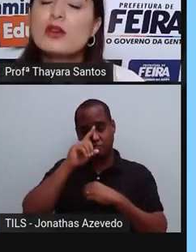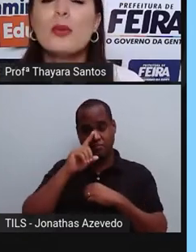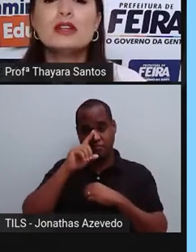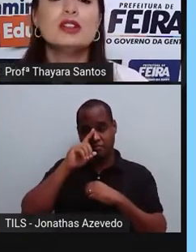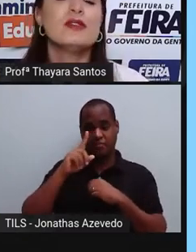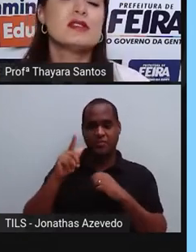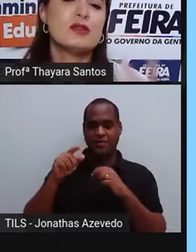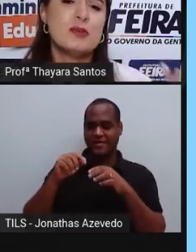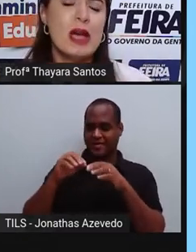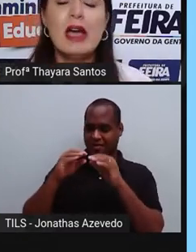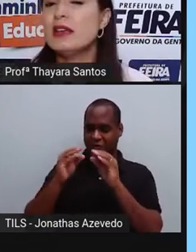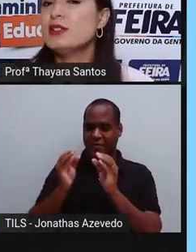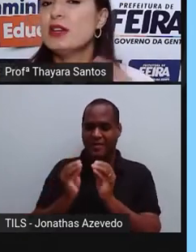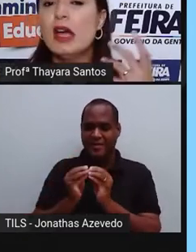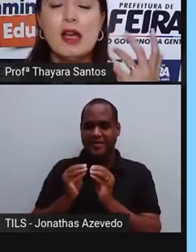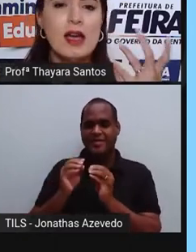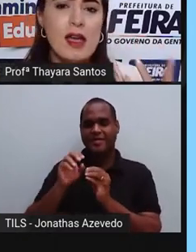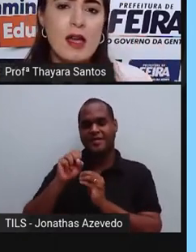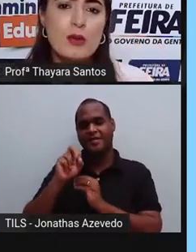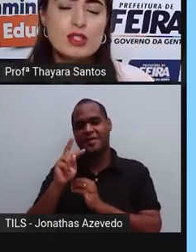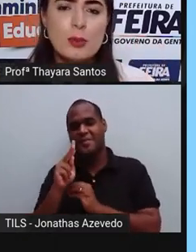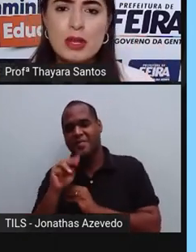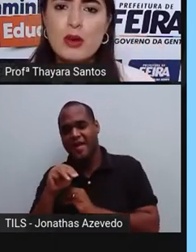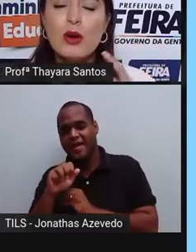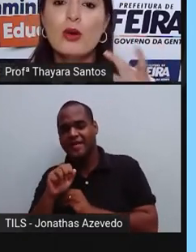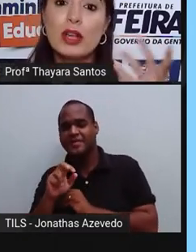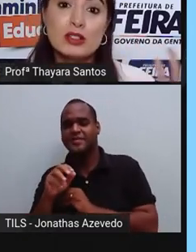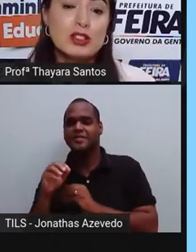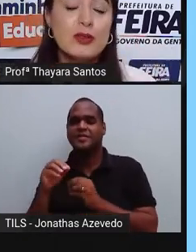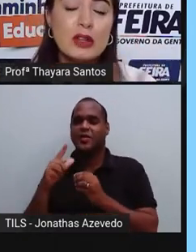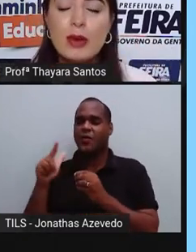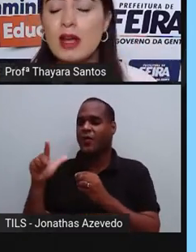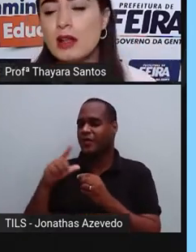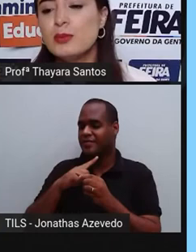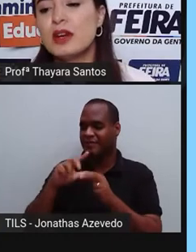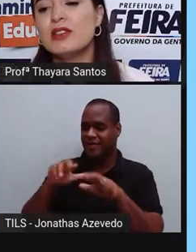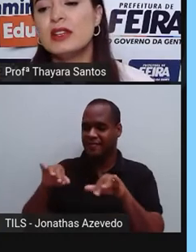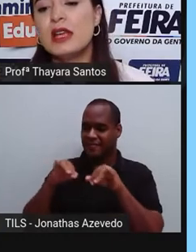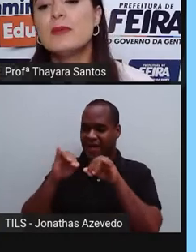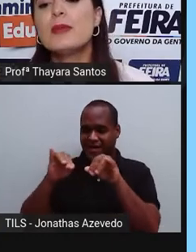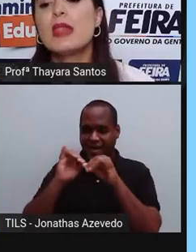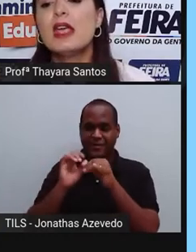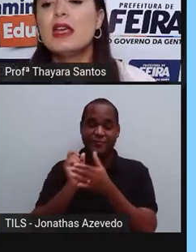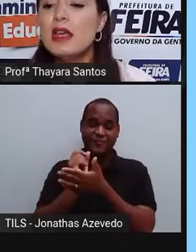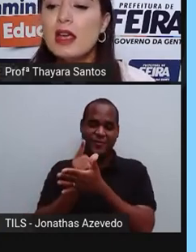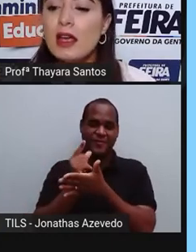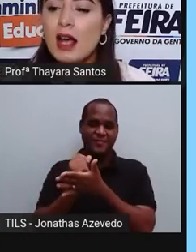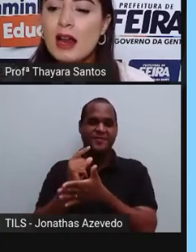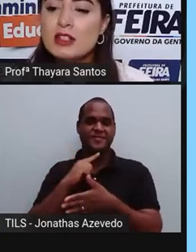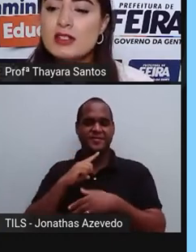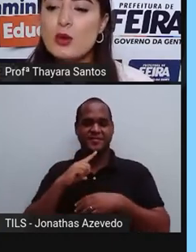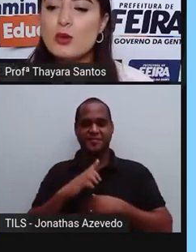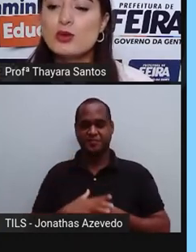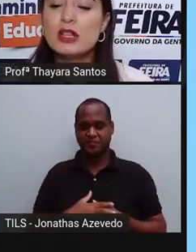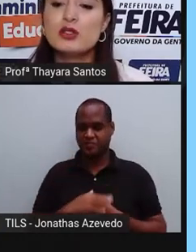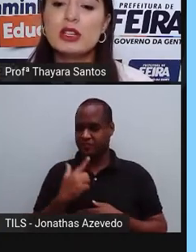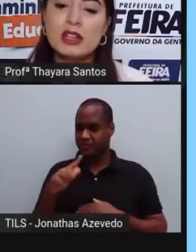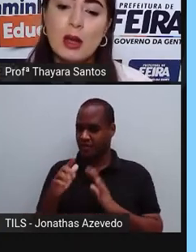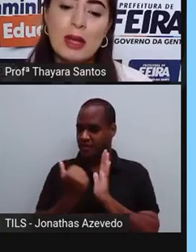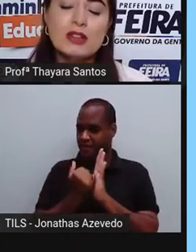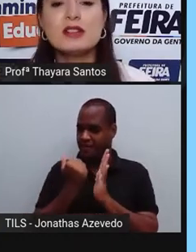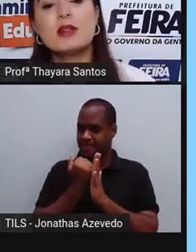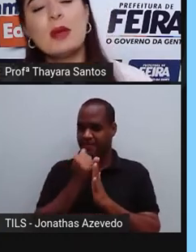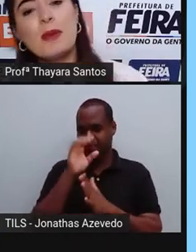cogumelos comestíveis, o chimége, o champignon, que a gente vê no mercado para vender. E além de ser consumidos